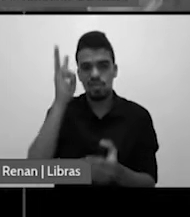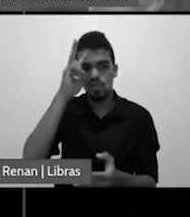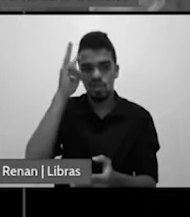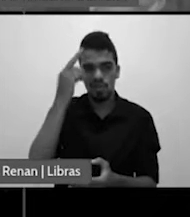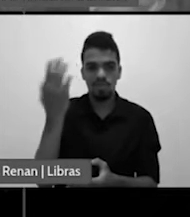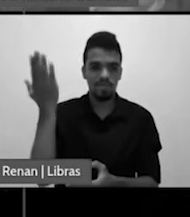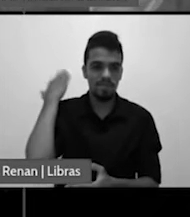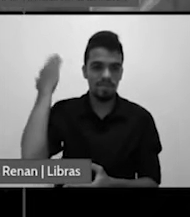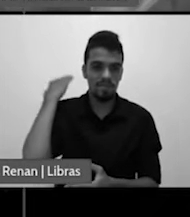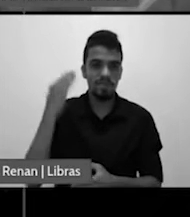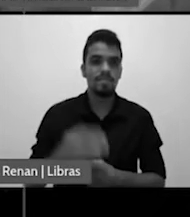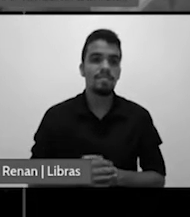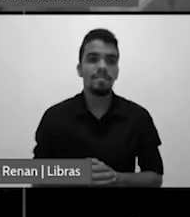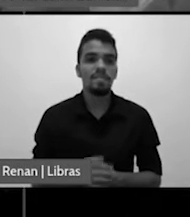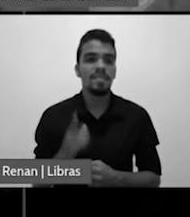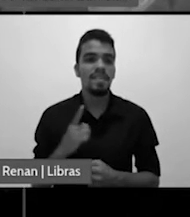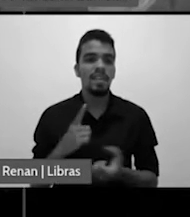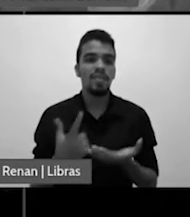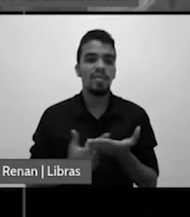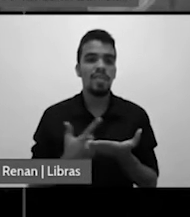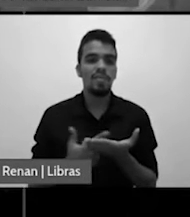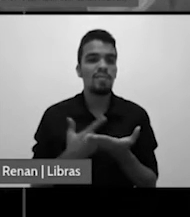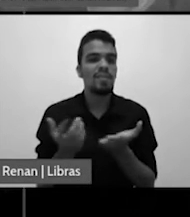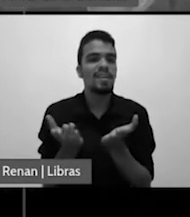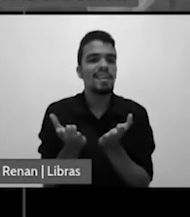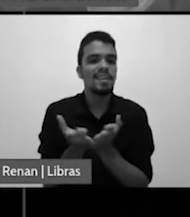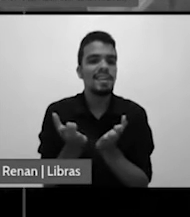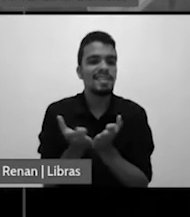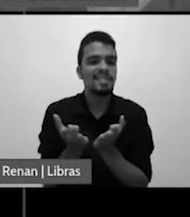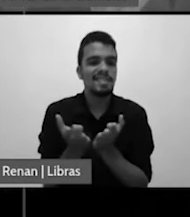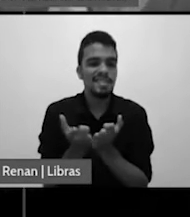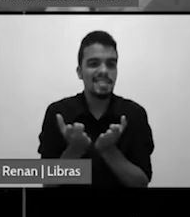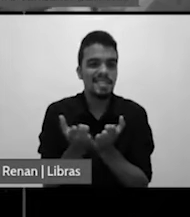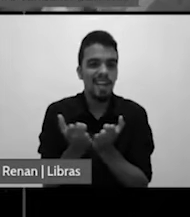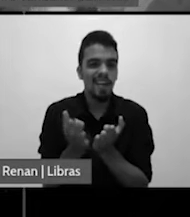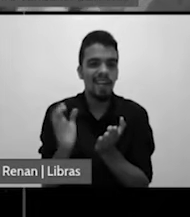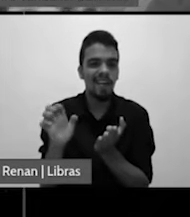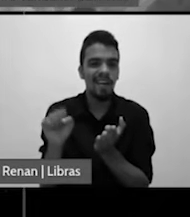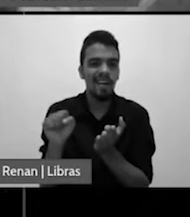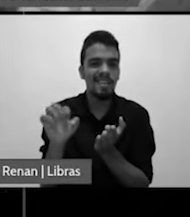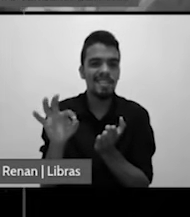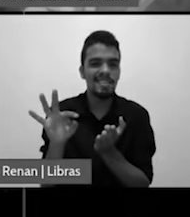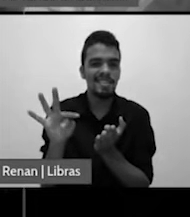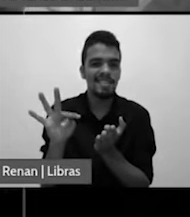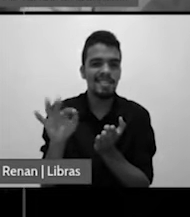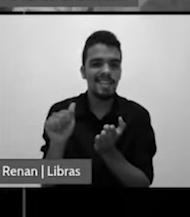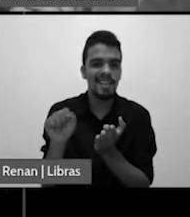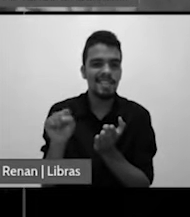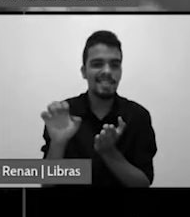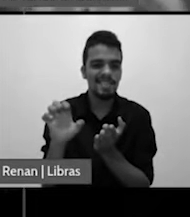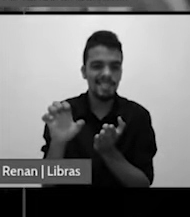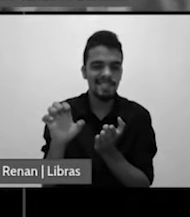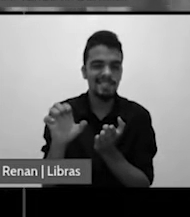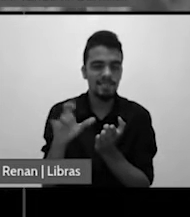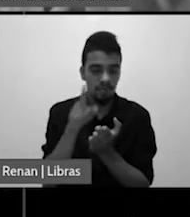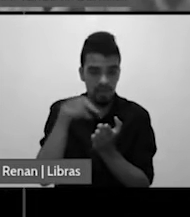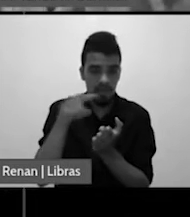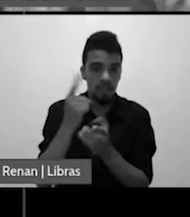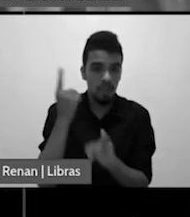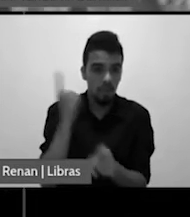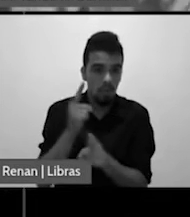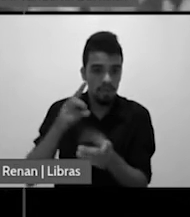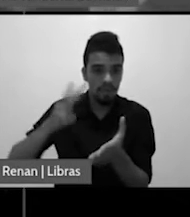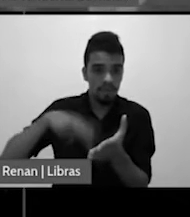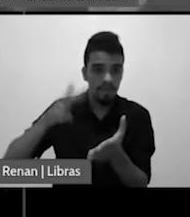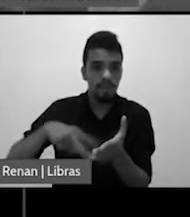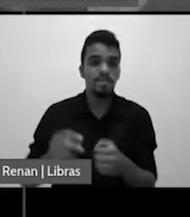cristãos em busca do êxtase de nossa autoria muito bem então o primeiro passo já foi dado os protestantes abriram